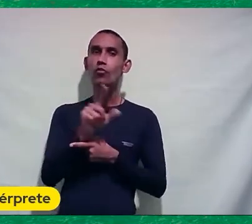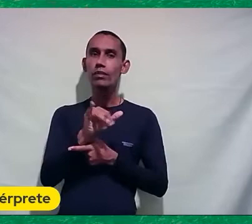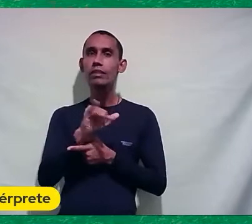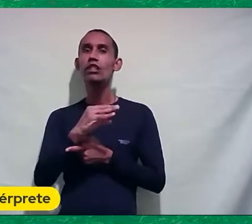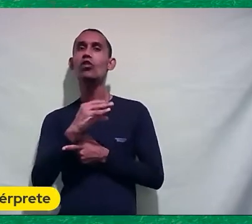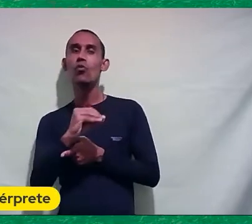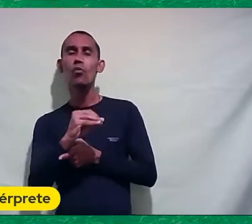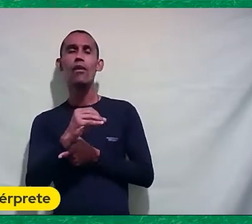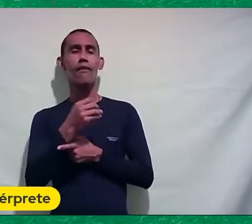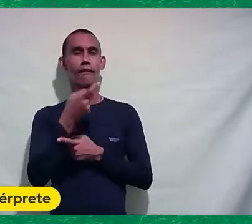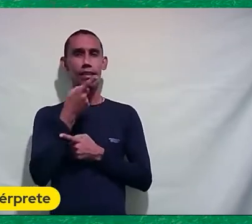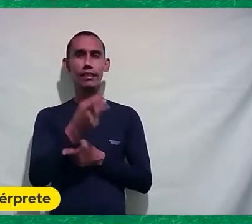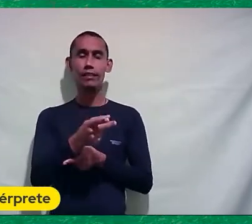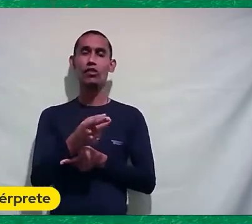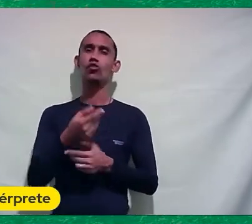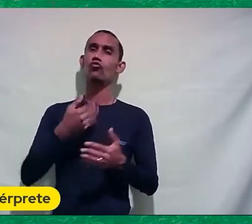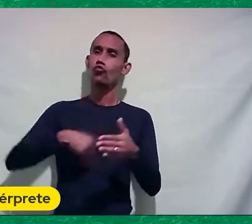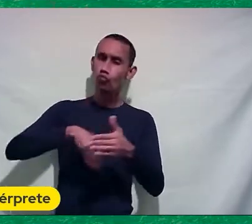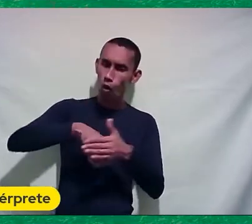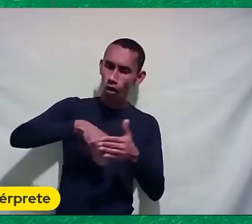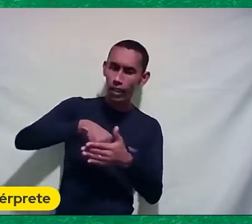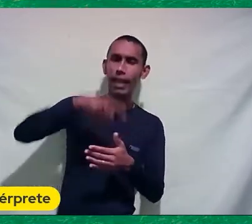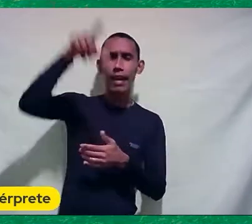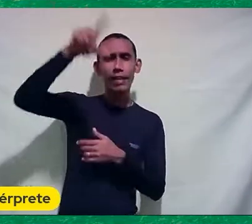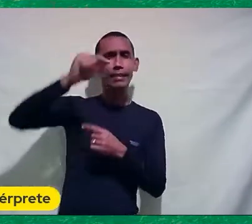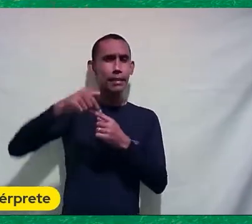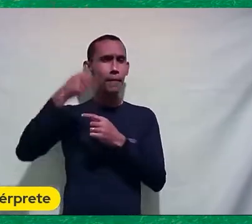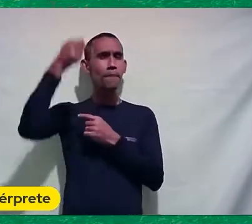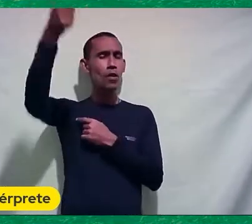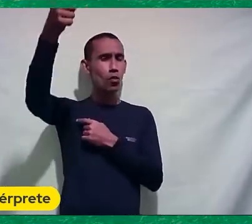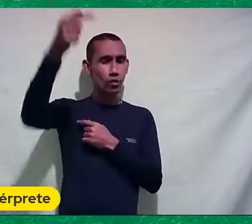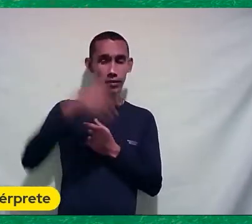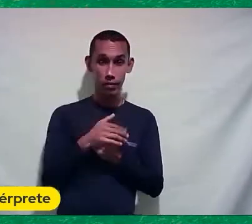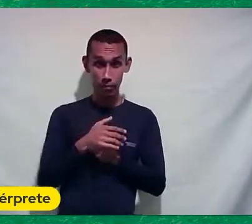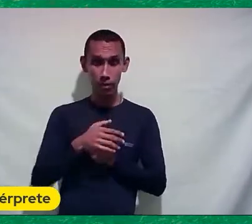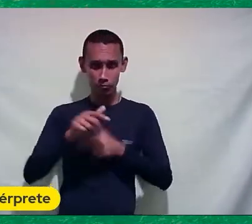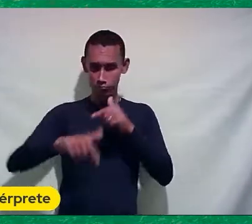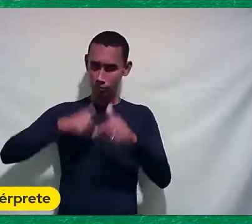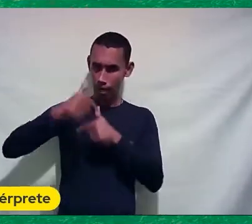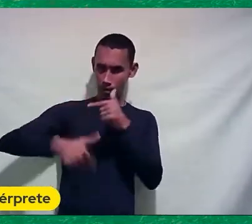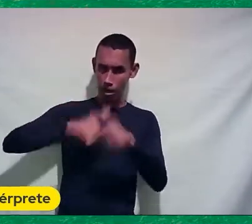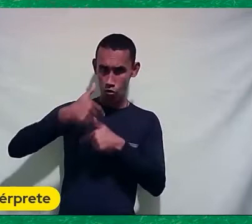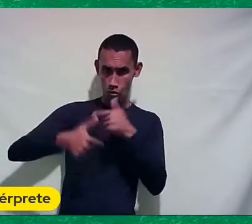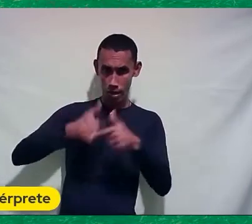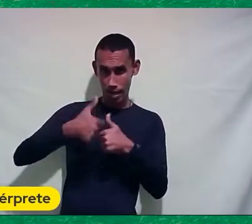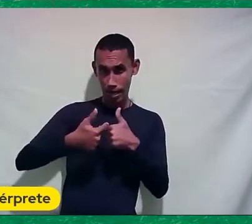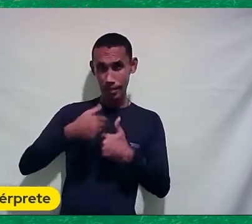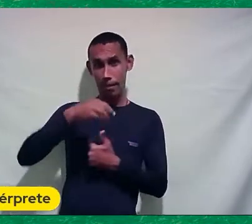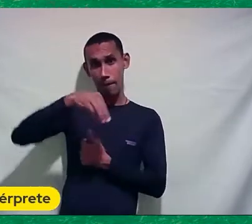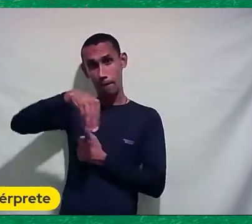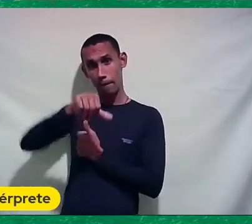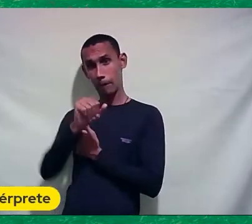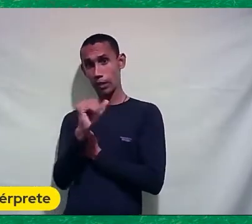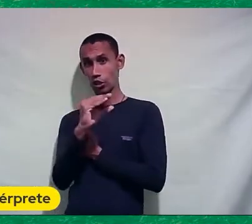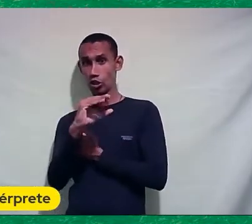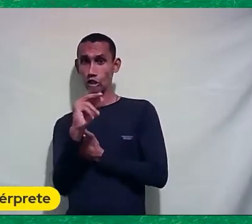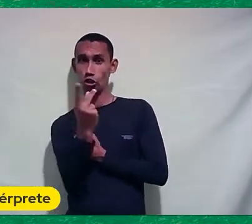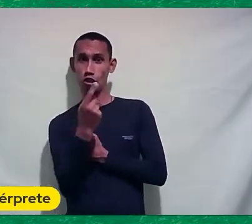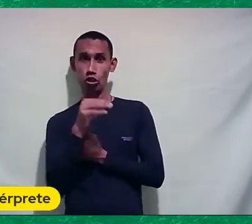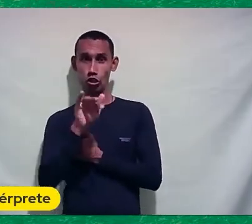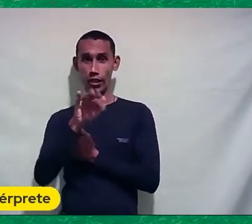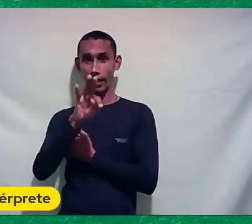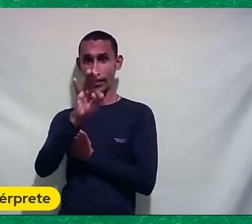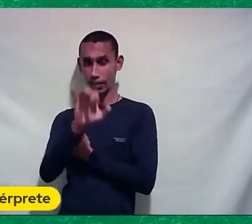Zico Ia fazer a escolinha Filmou ele lá Depois E outras coisas Porque ele trabalhou Na manchete Fazendo algumas coisas E deve